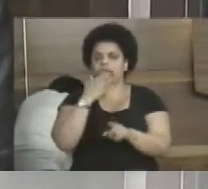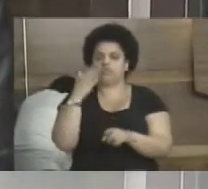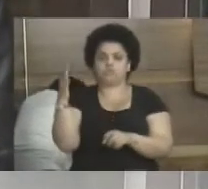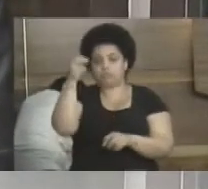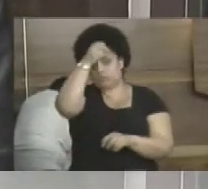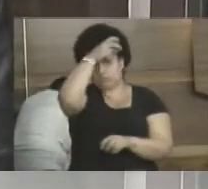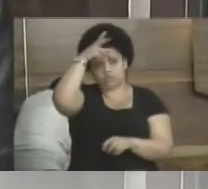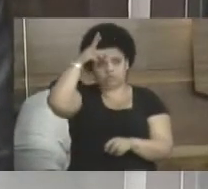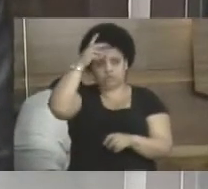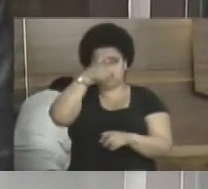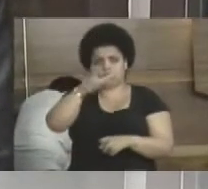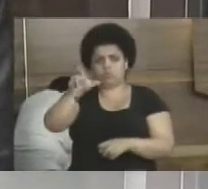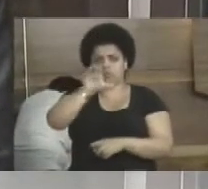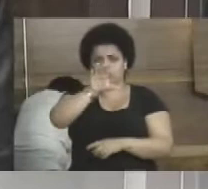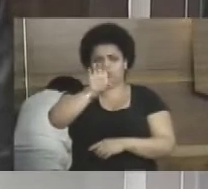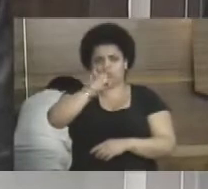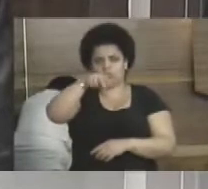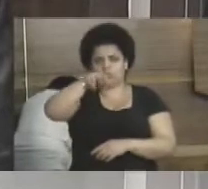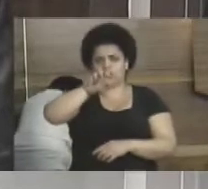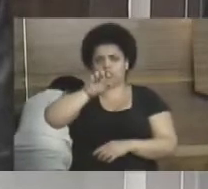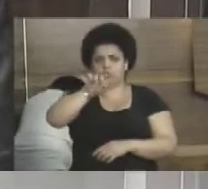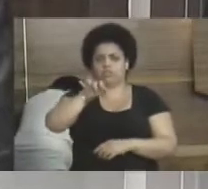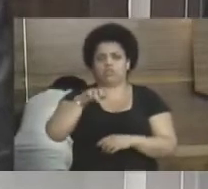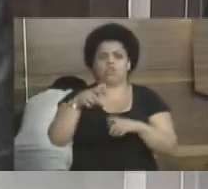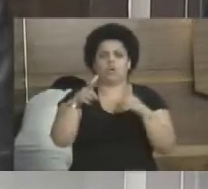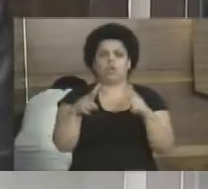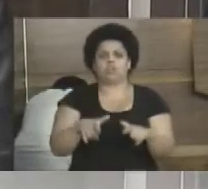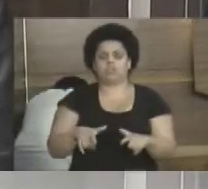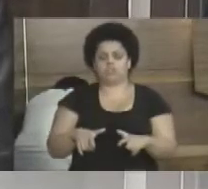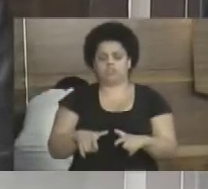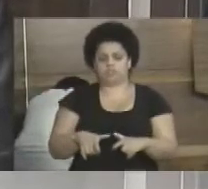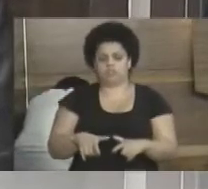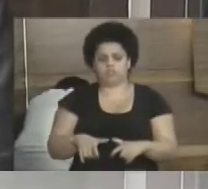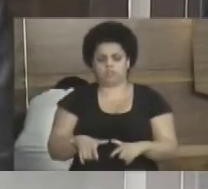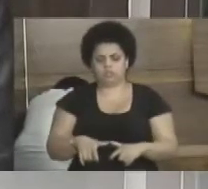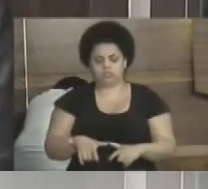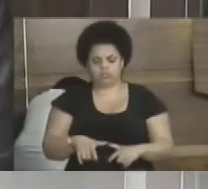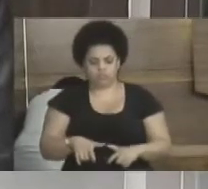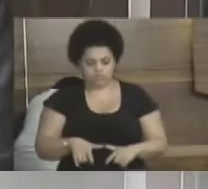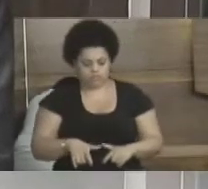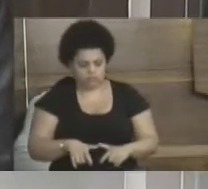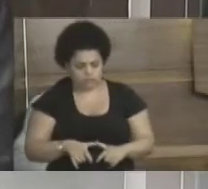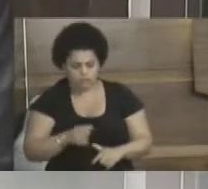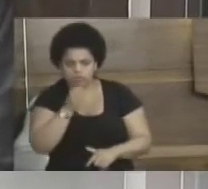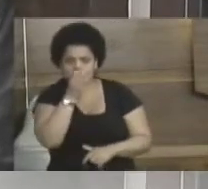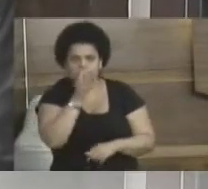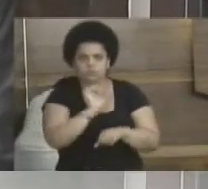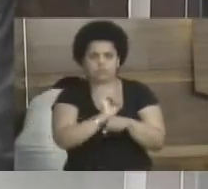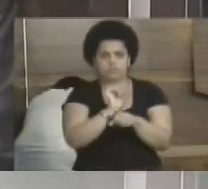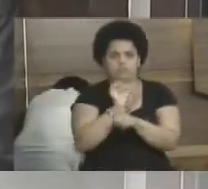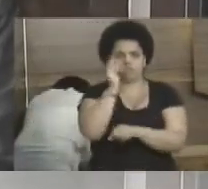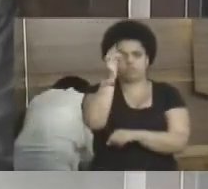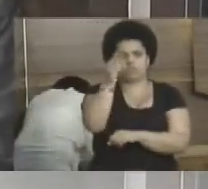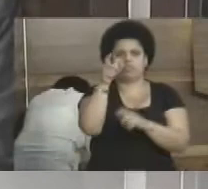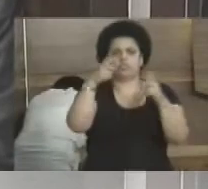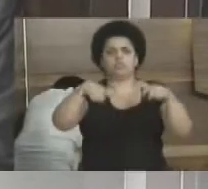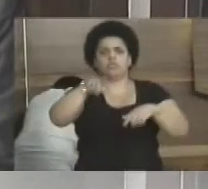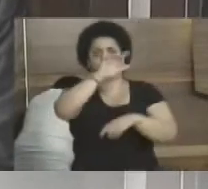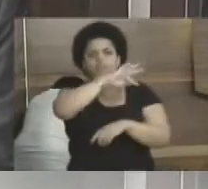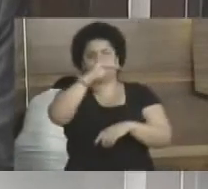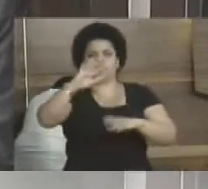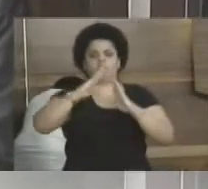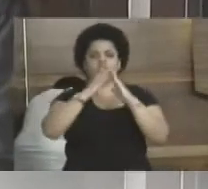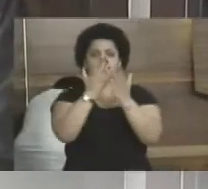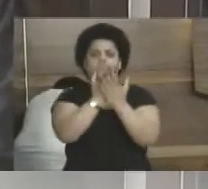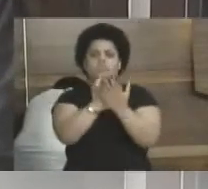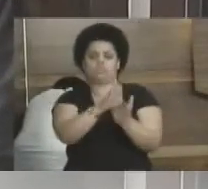a reforma do CEMEIS, Sérgio Lousada Tavares, na Rua Boa Esperança, no Frade. É aquela creche que tem